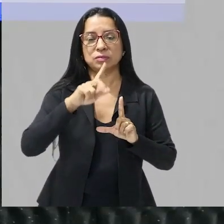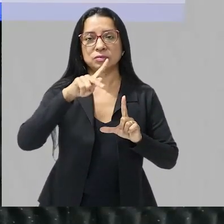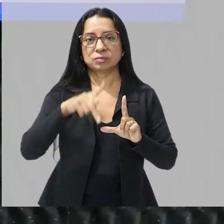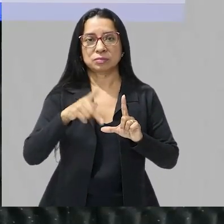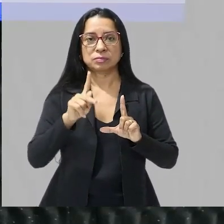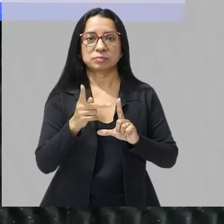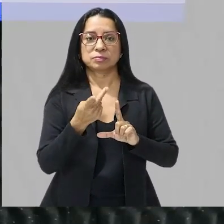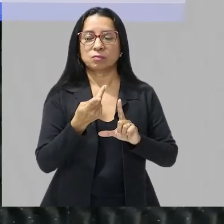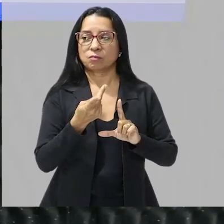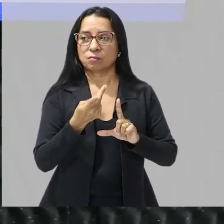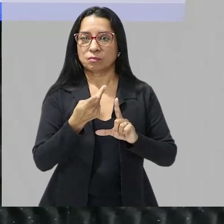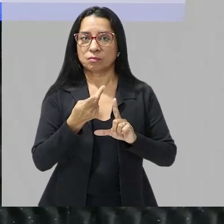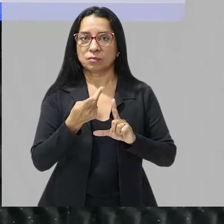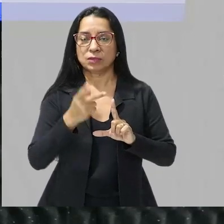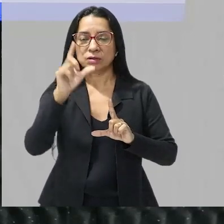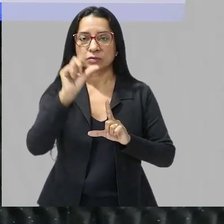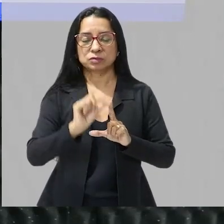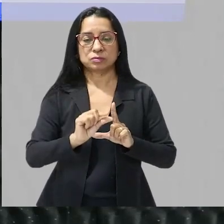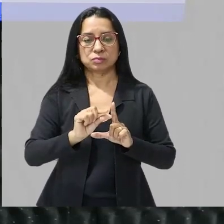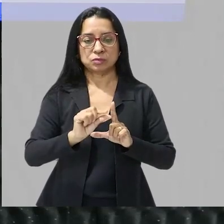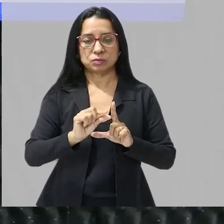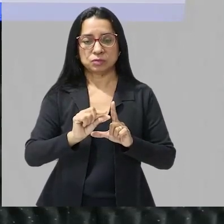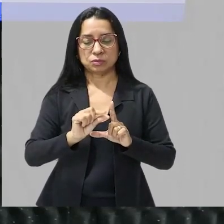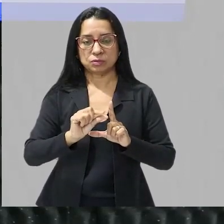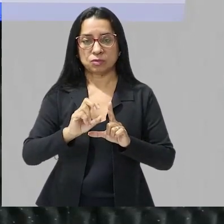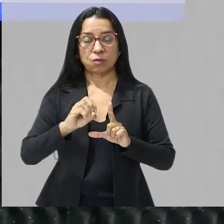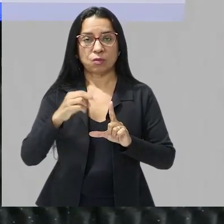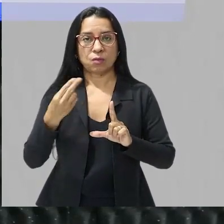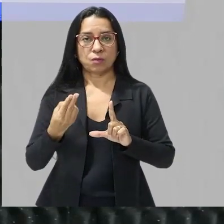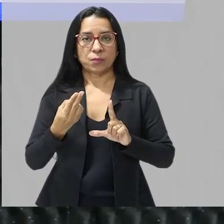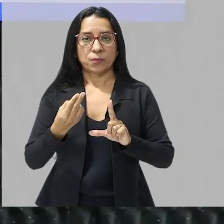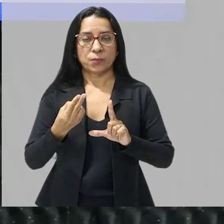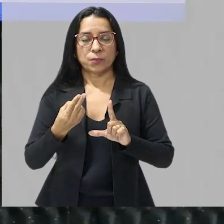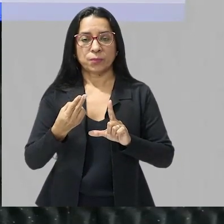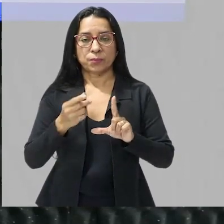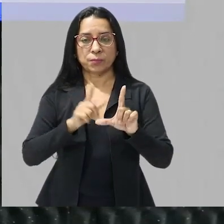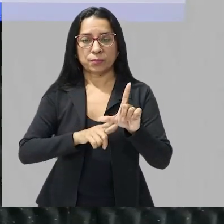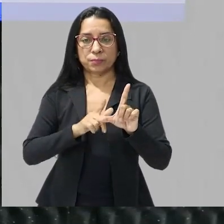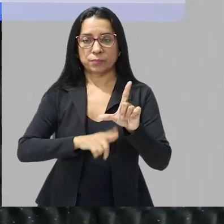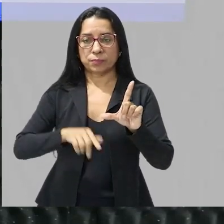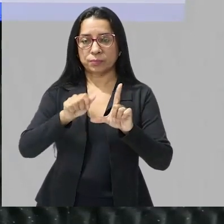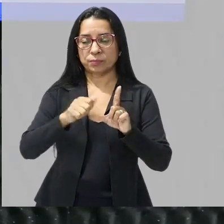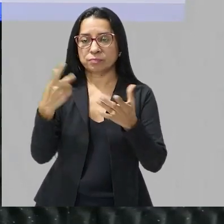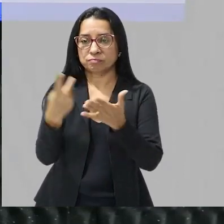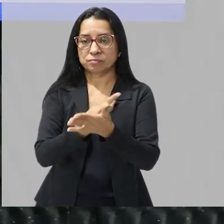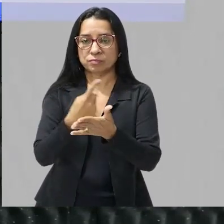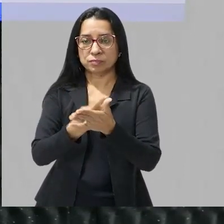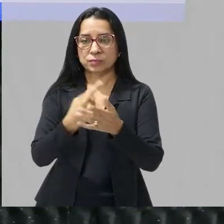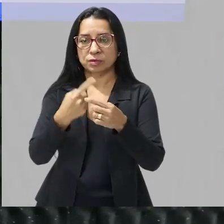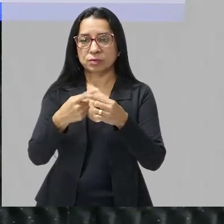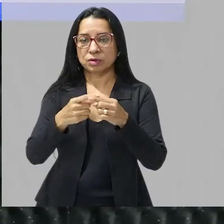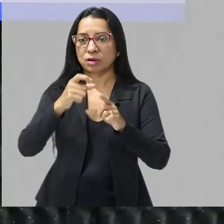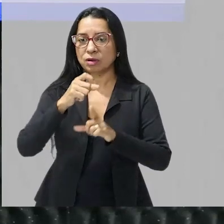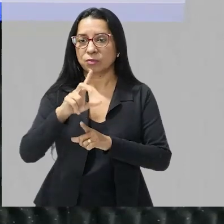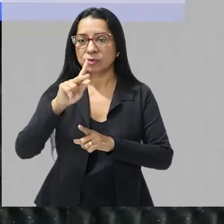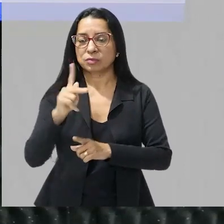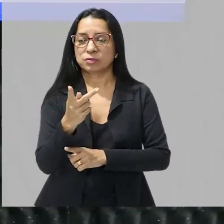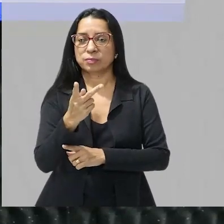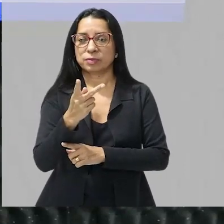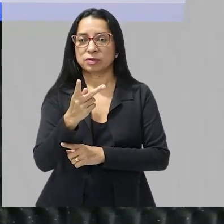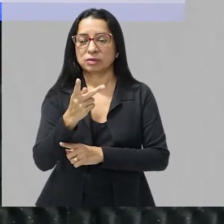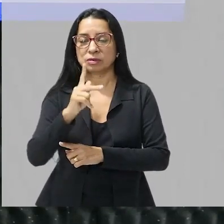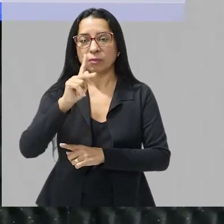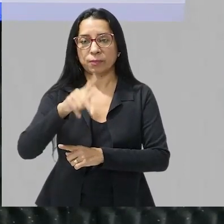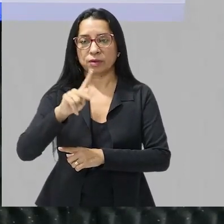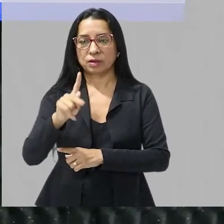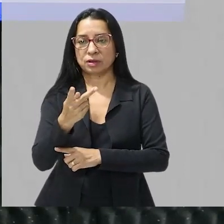pH ele diminui ou seja essa letra tá errada porque tá falando que o aumento do pH ele leva